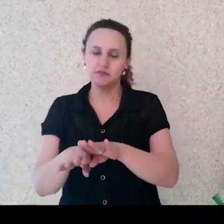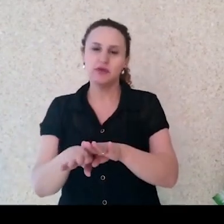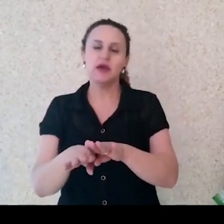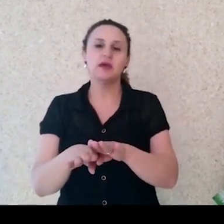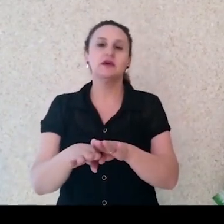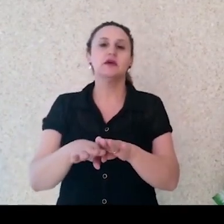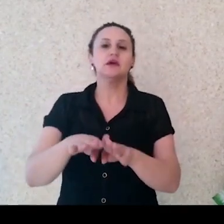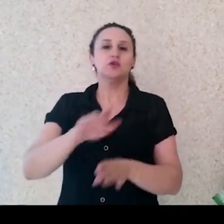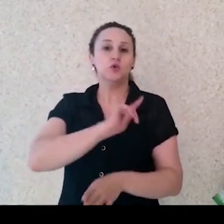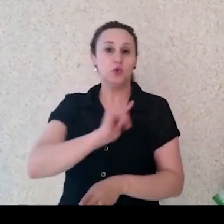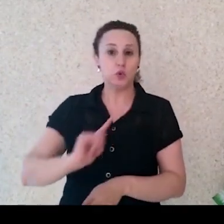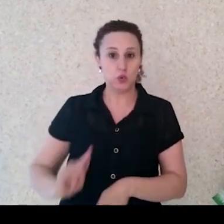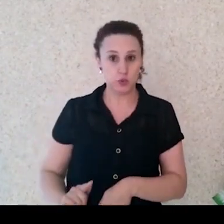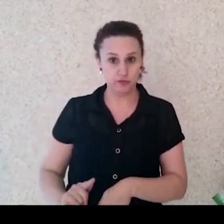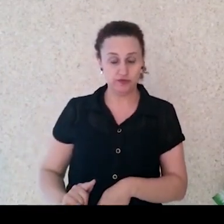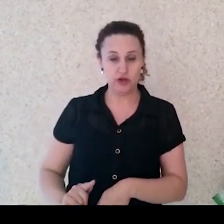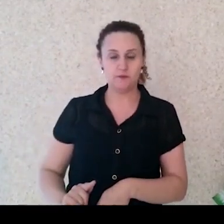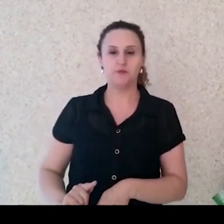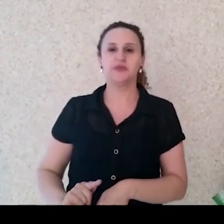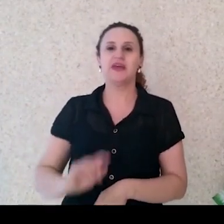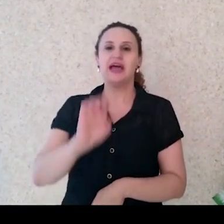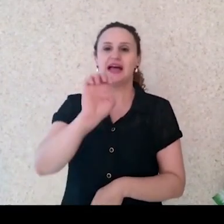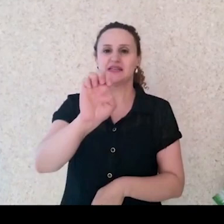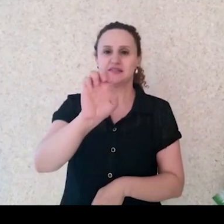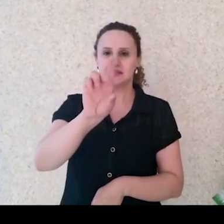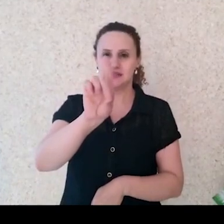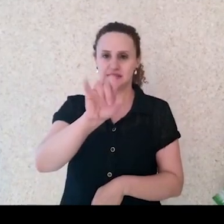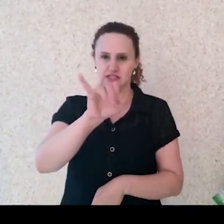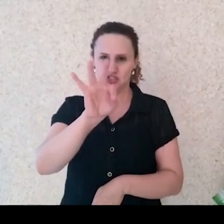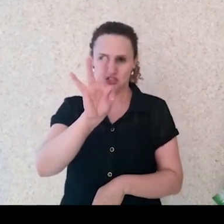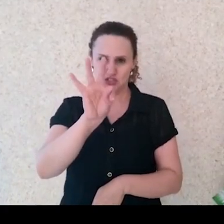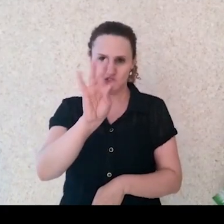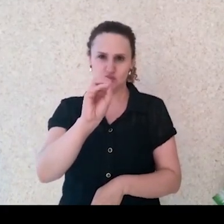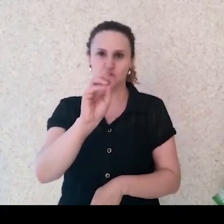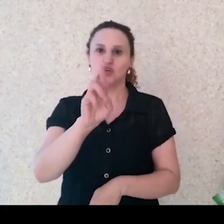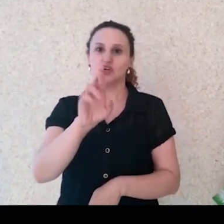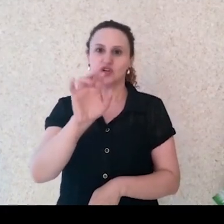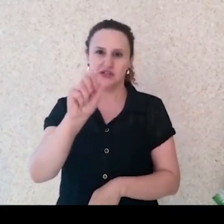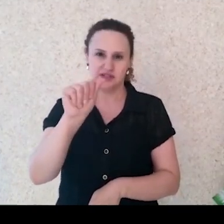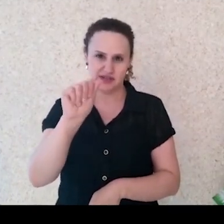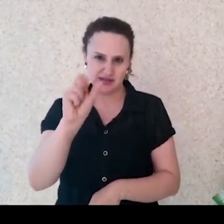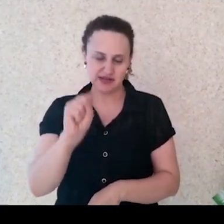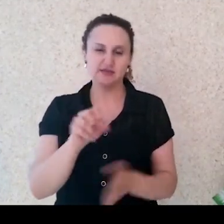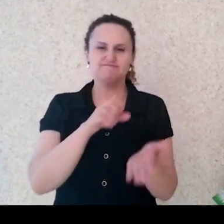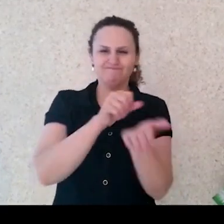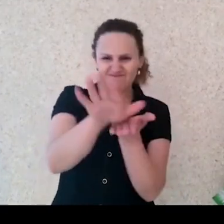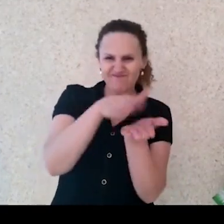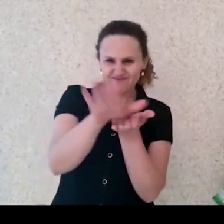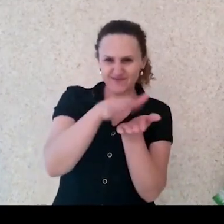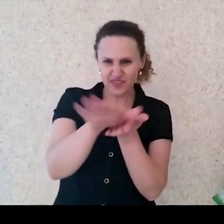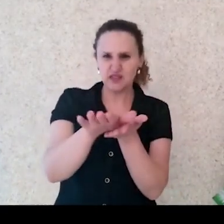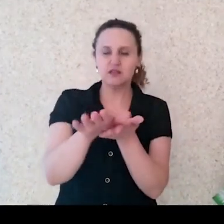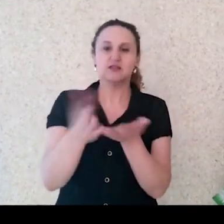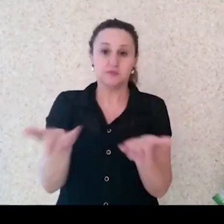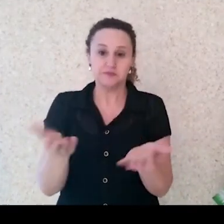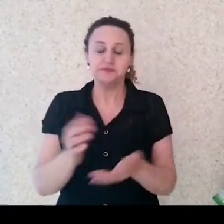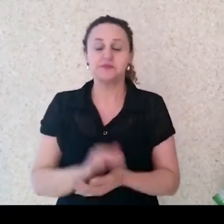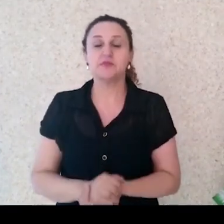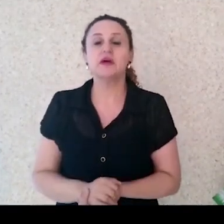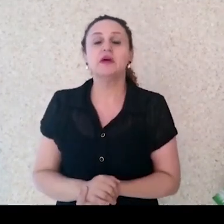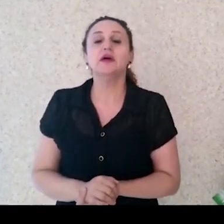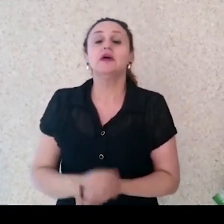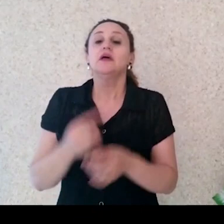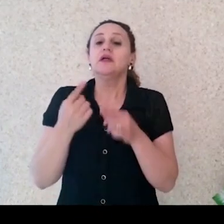das editoras, muito que as editoras vendem são livros para os governos para que eles cheguem na escola. Outro aspecto interessante é que